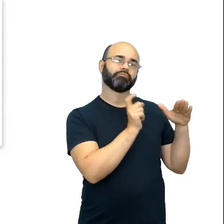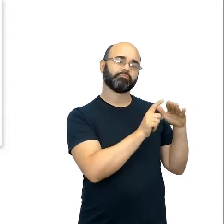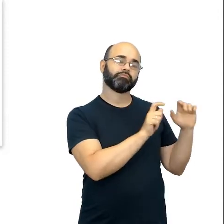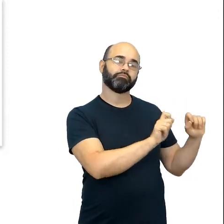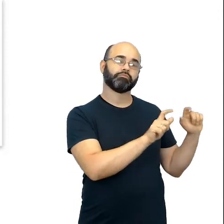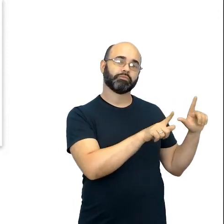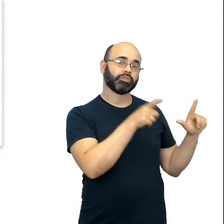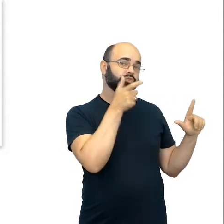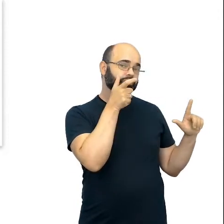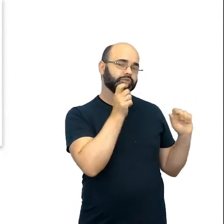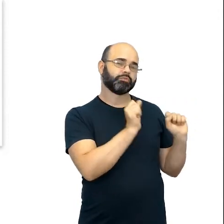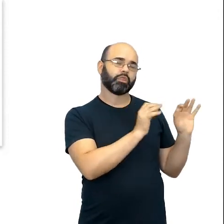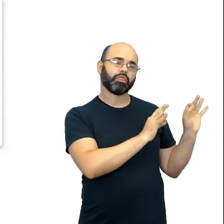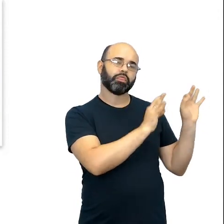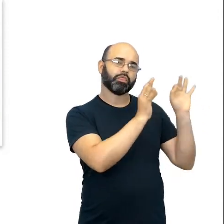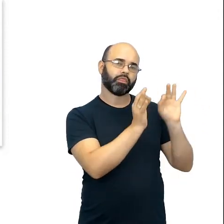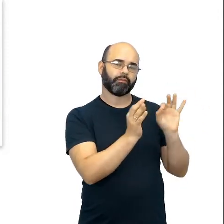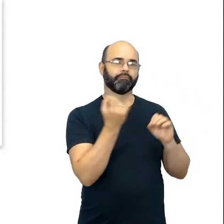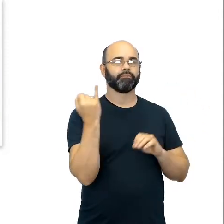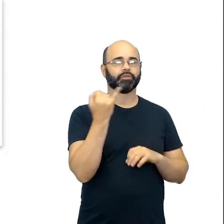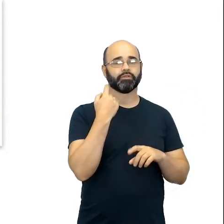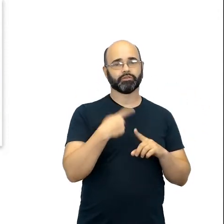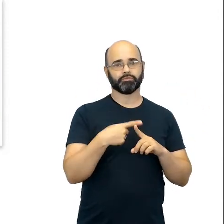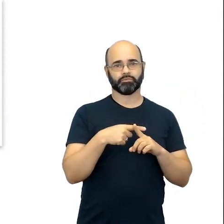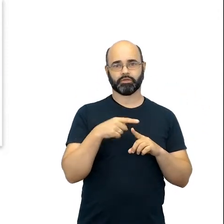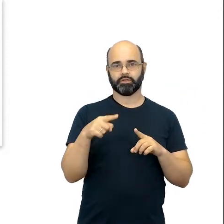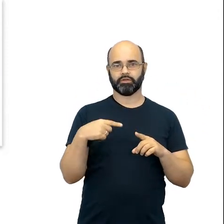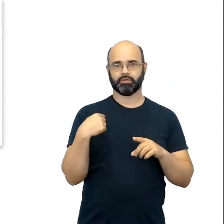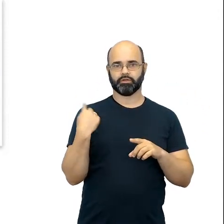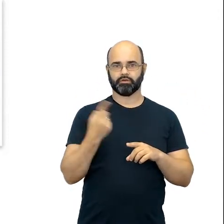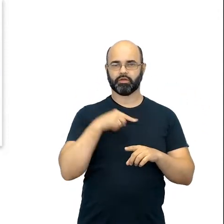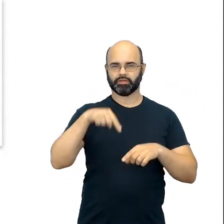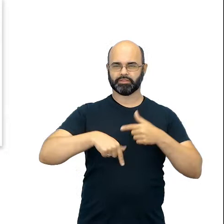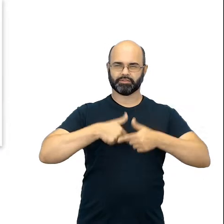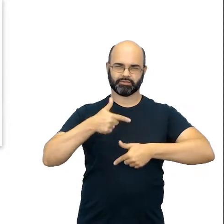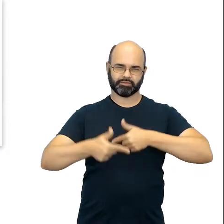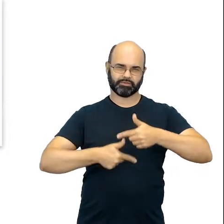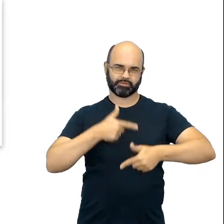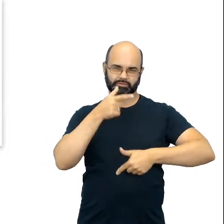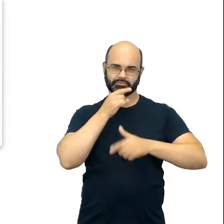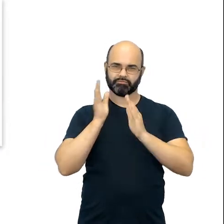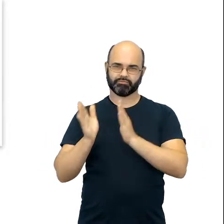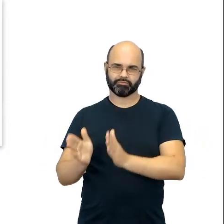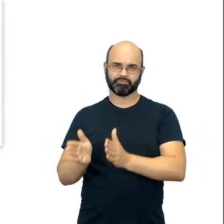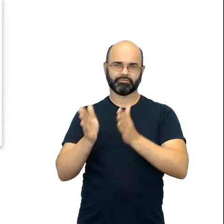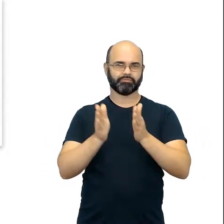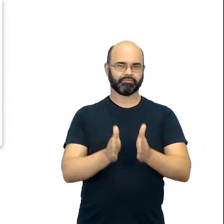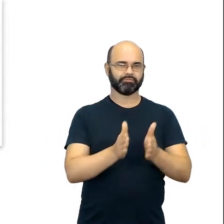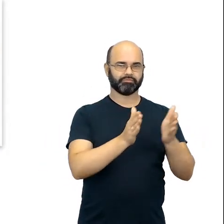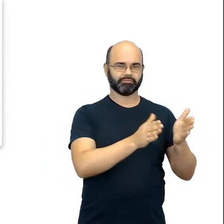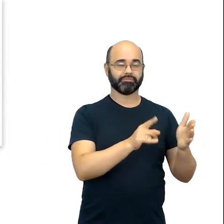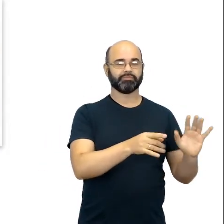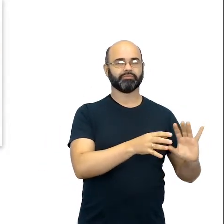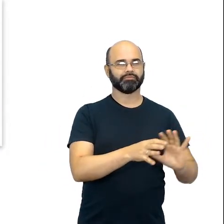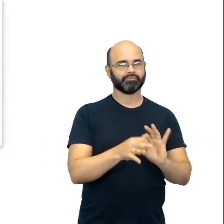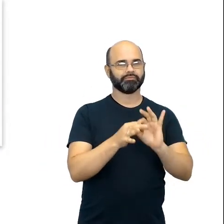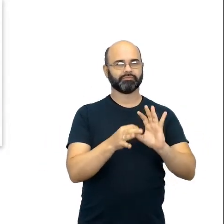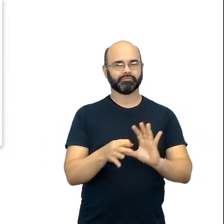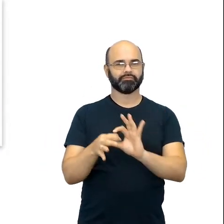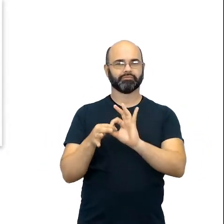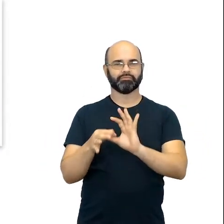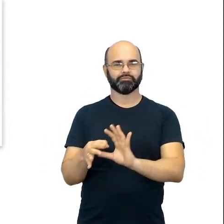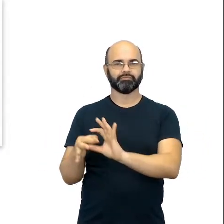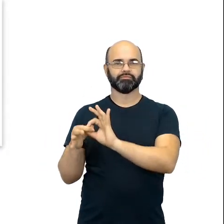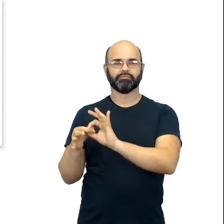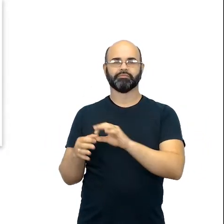essa continuidade, porque o trabalho que a gente faz na formação aqui de etapa, ele está totalmente ligado ao trabalho que a